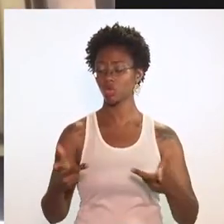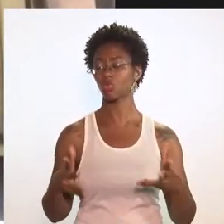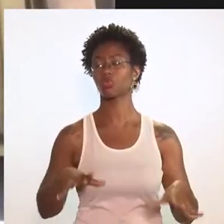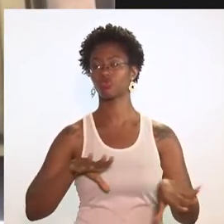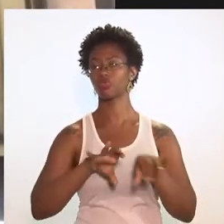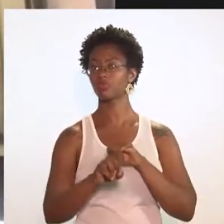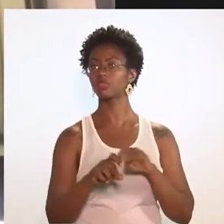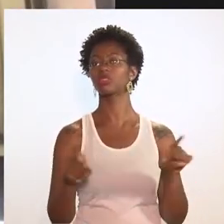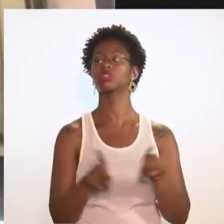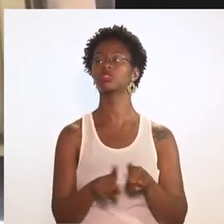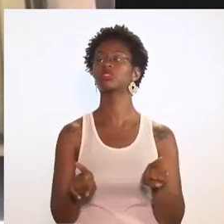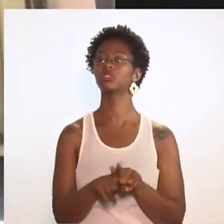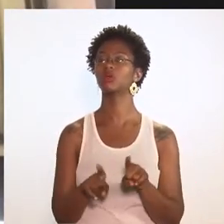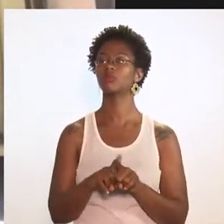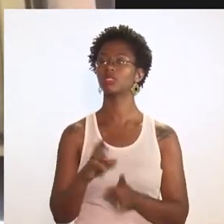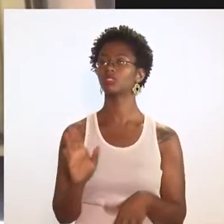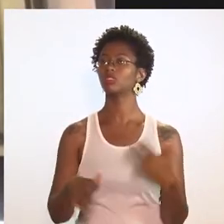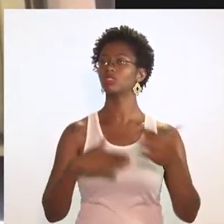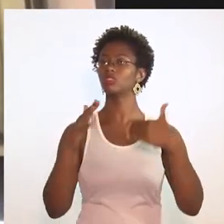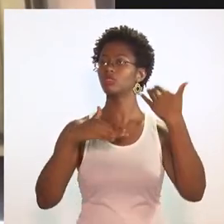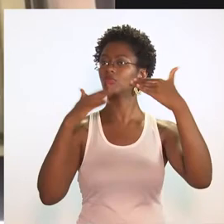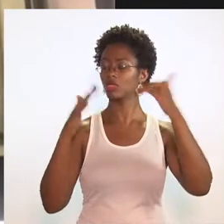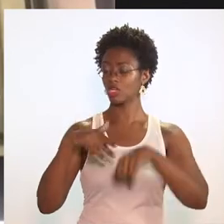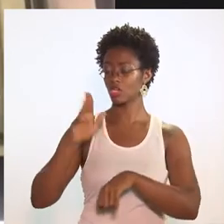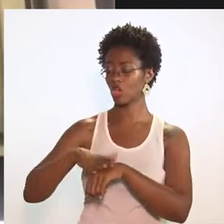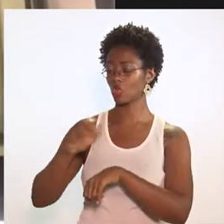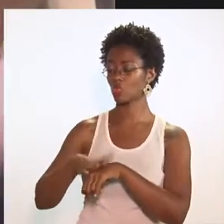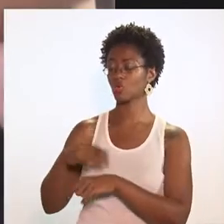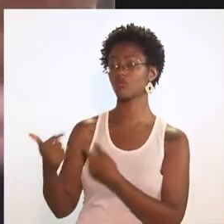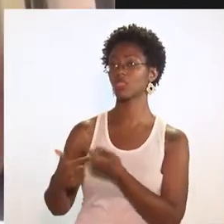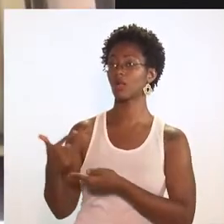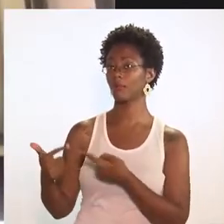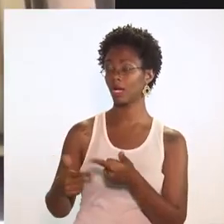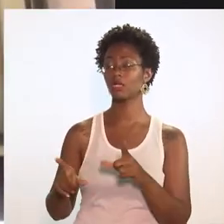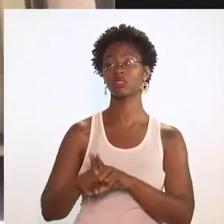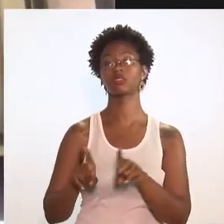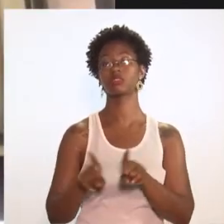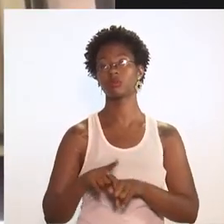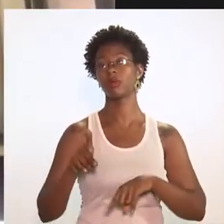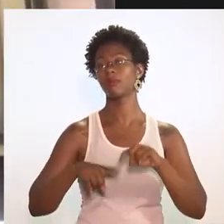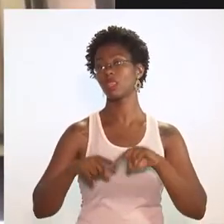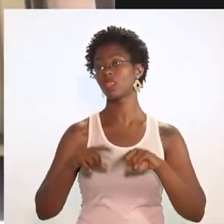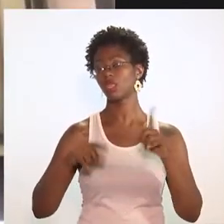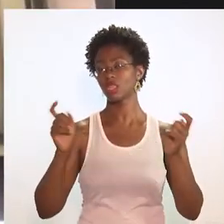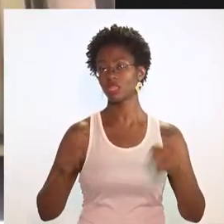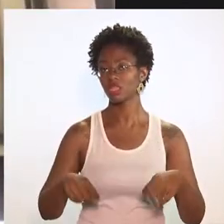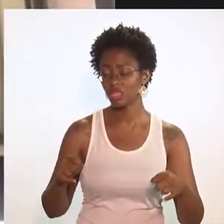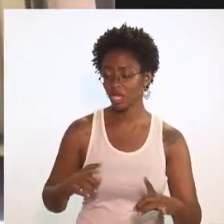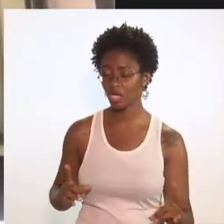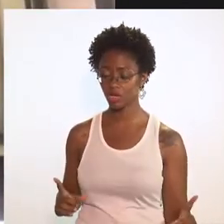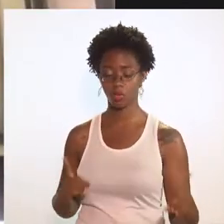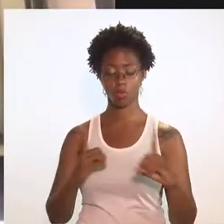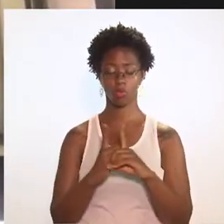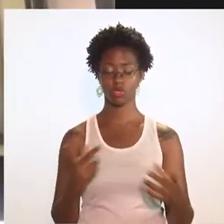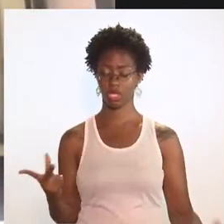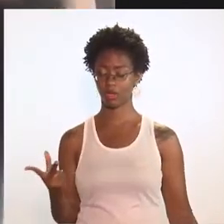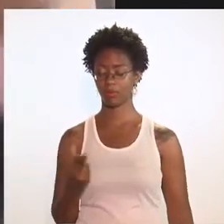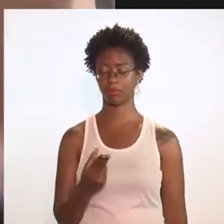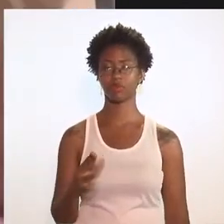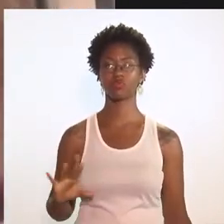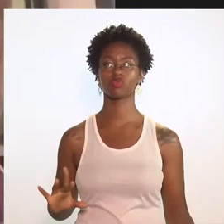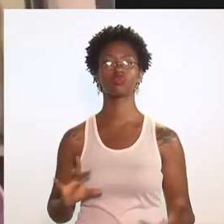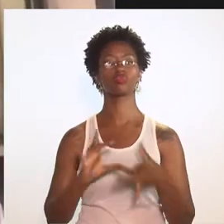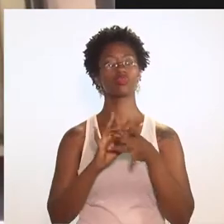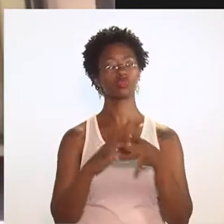qualificação, ferramentas para desenvolvimento de empreendedorismo e ferramentas que possam encontrar empregador e